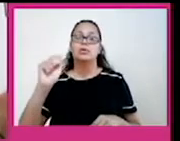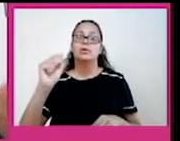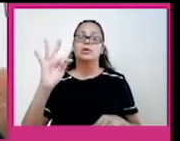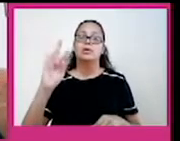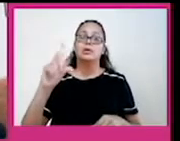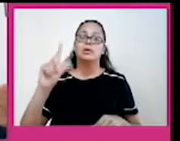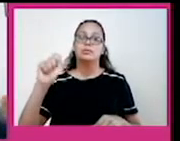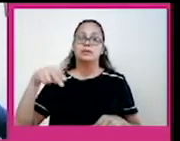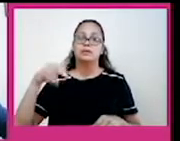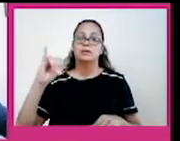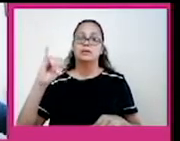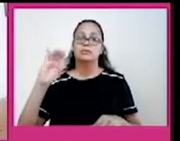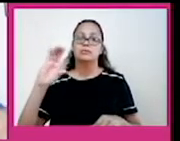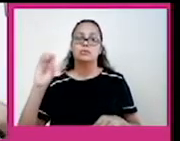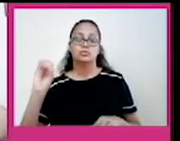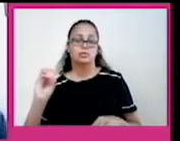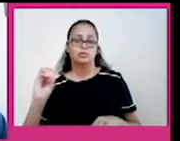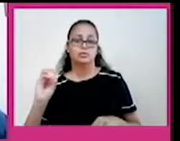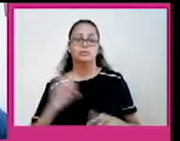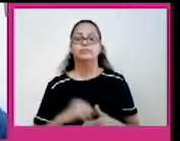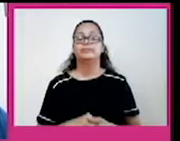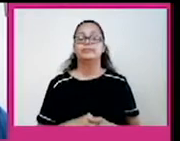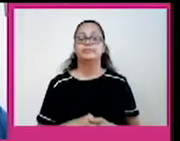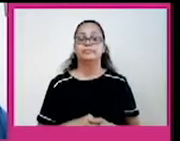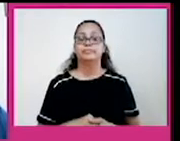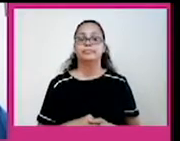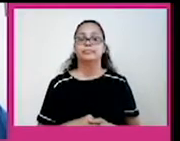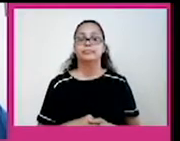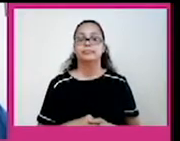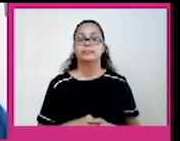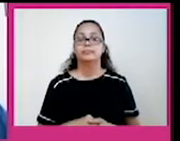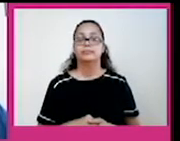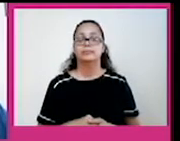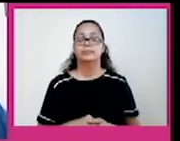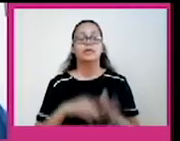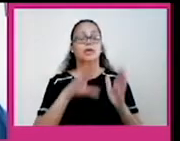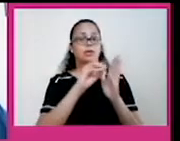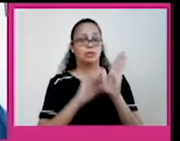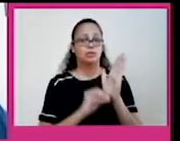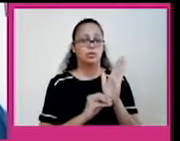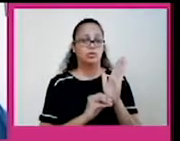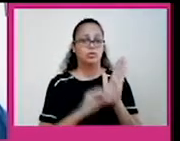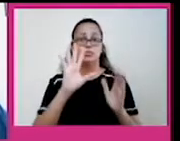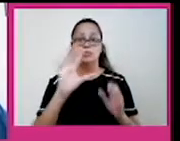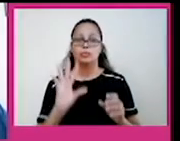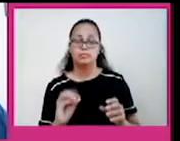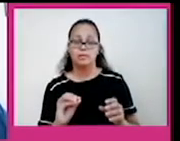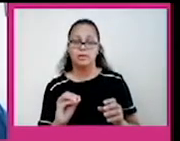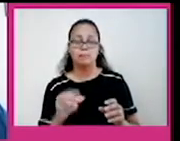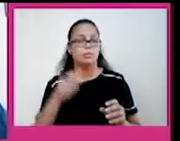Então, acontece o distanciamento das placas e a formação de oceanos entre elas, certo? Esse conteúdo, esse mapa, vocês podem observar mais